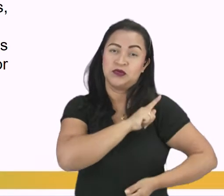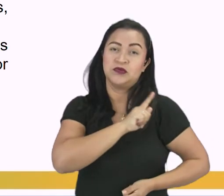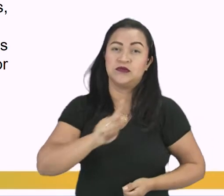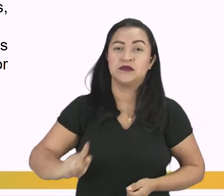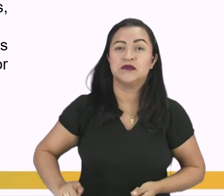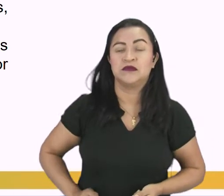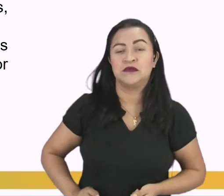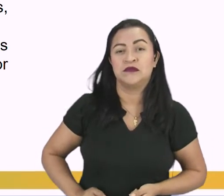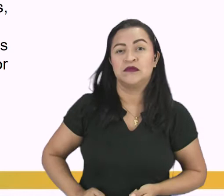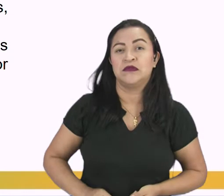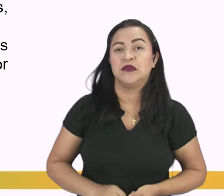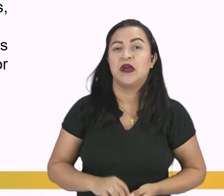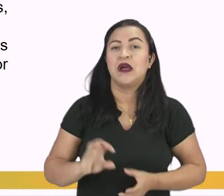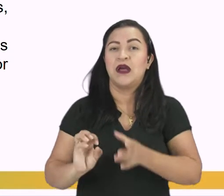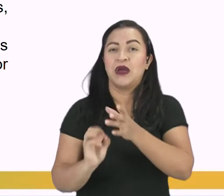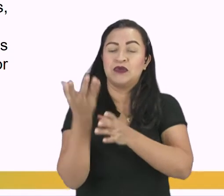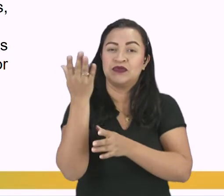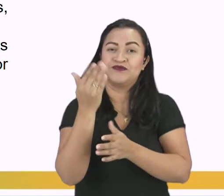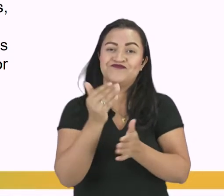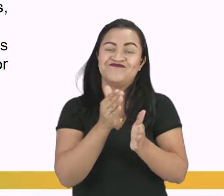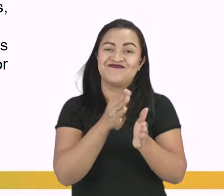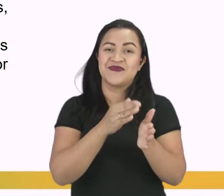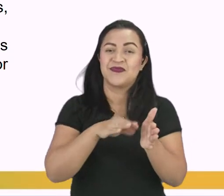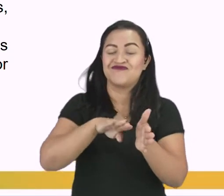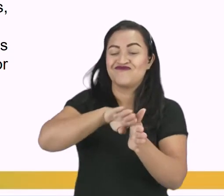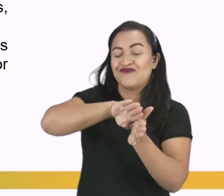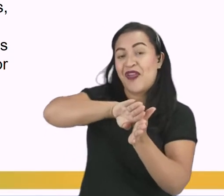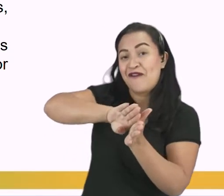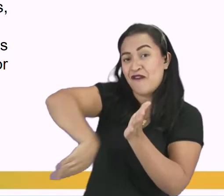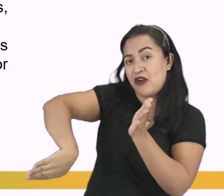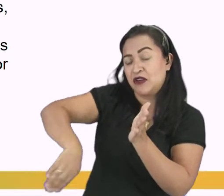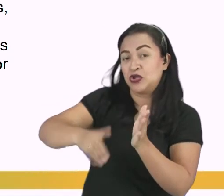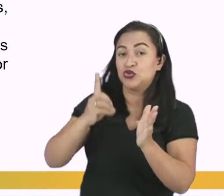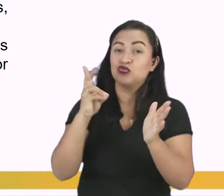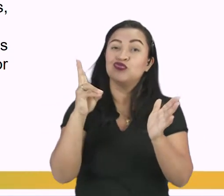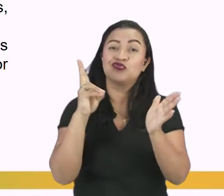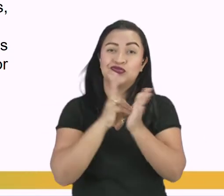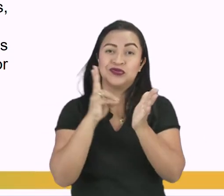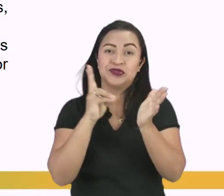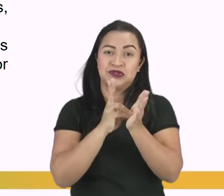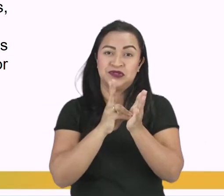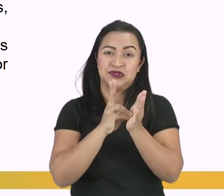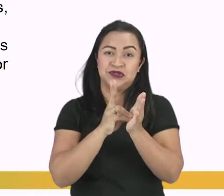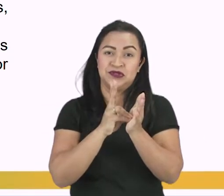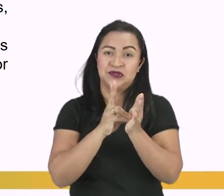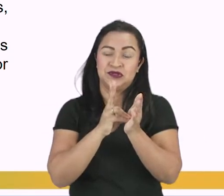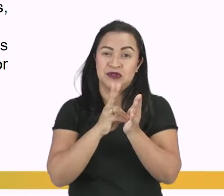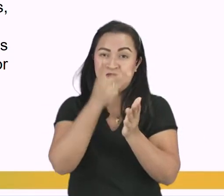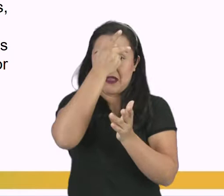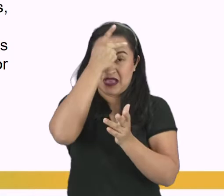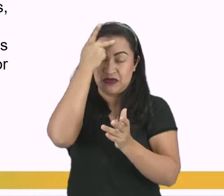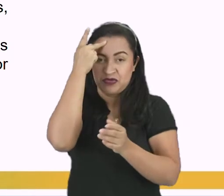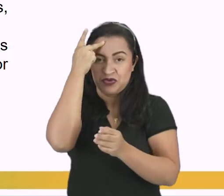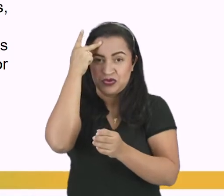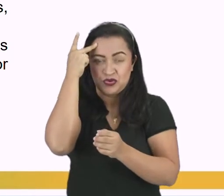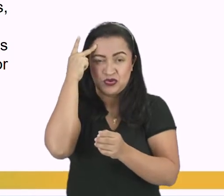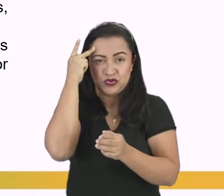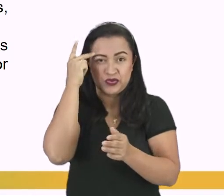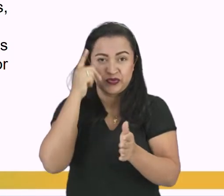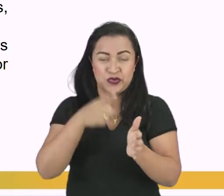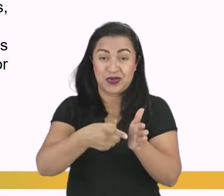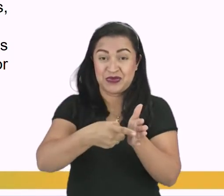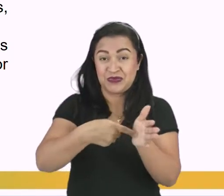expropriação indígena. A expansão dos conquistadores brancos deu origem a conflitos